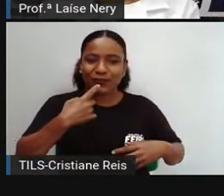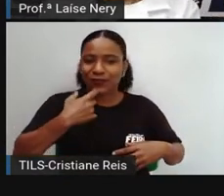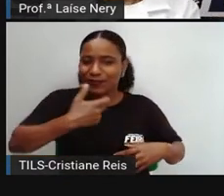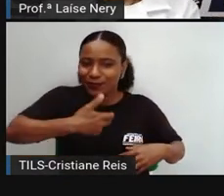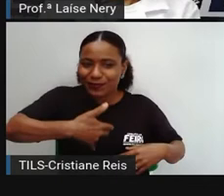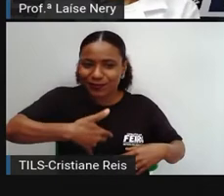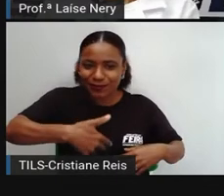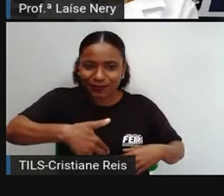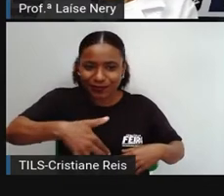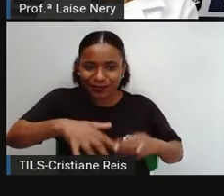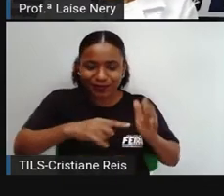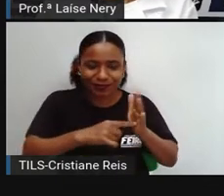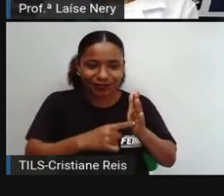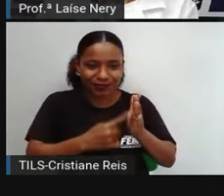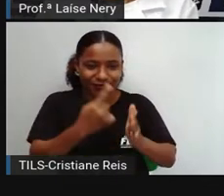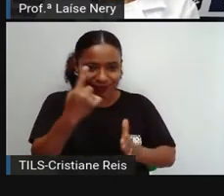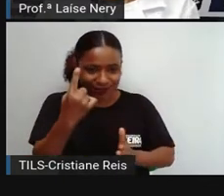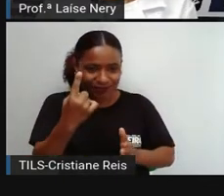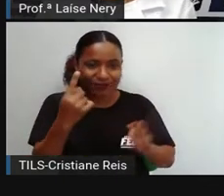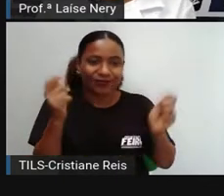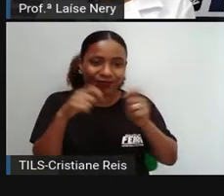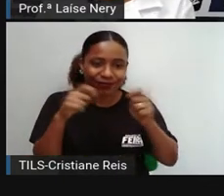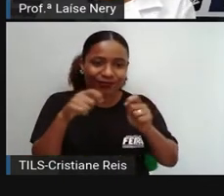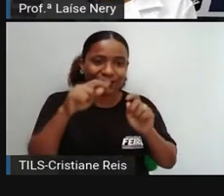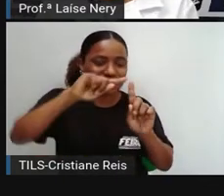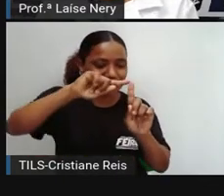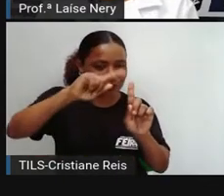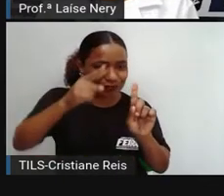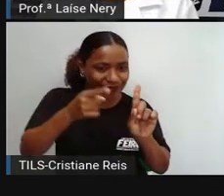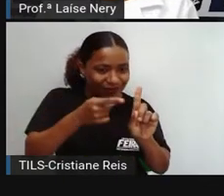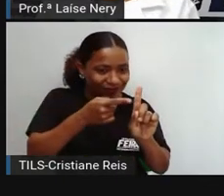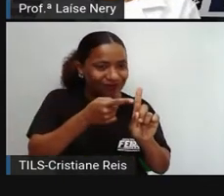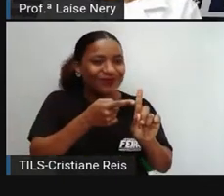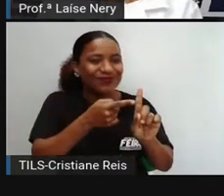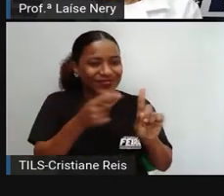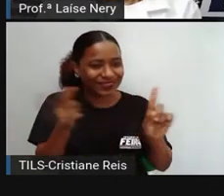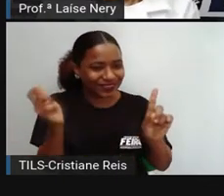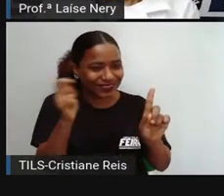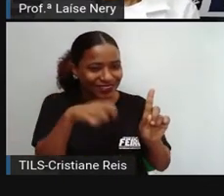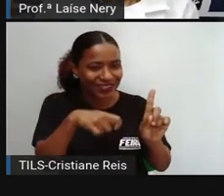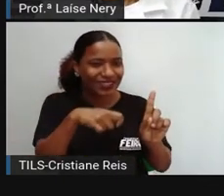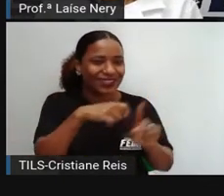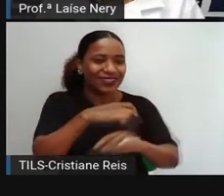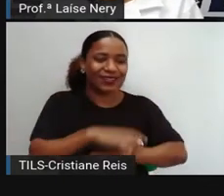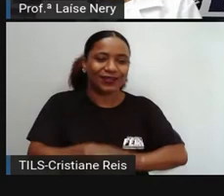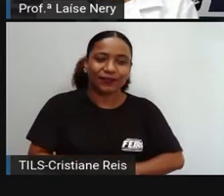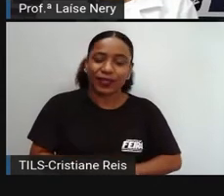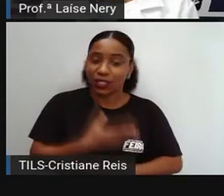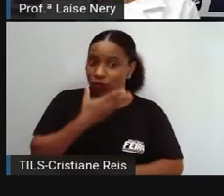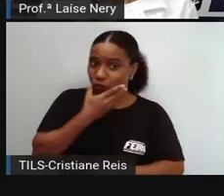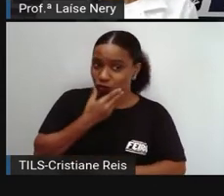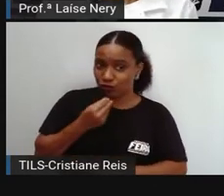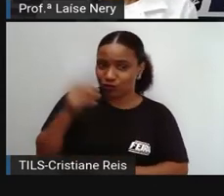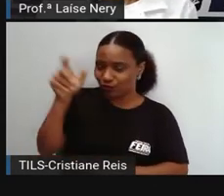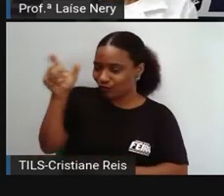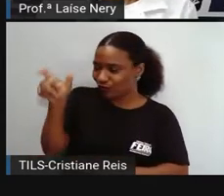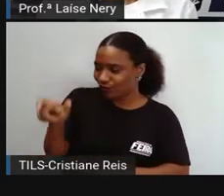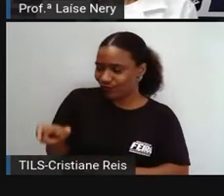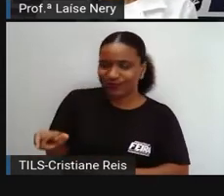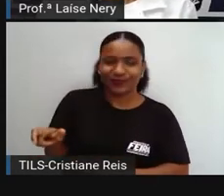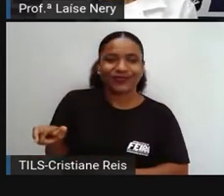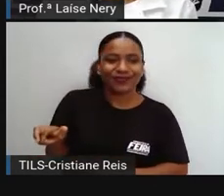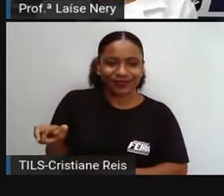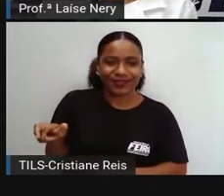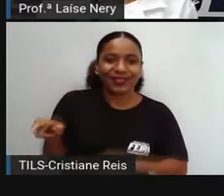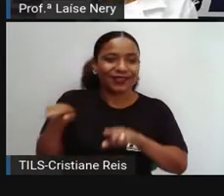tornar ela apta a gerar um filho. Nos meninos também, ele também vai ter,